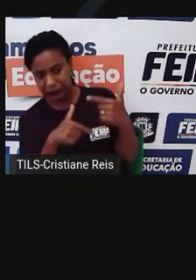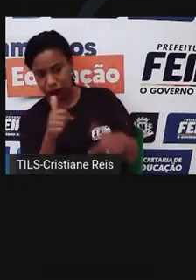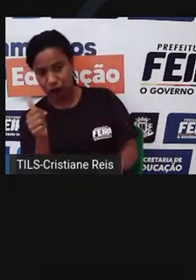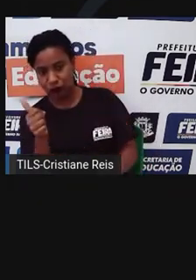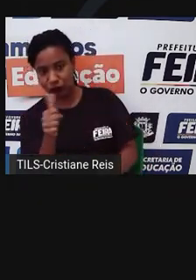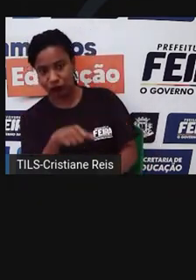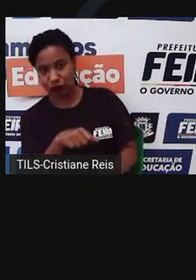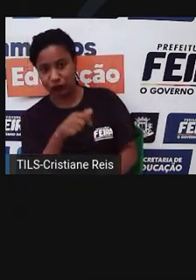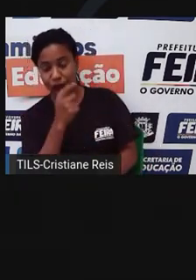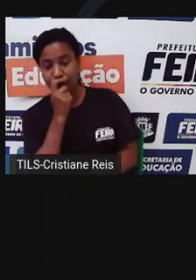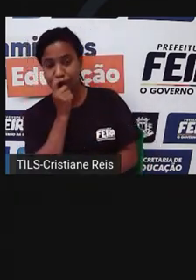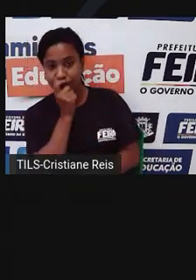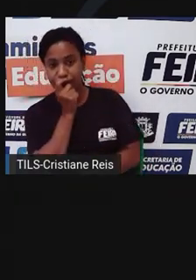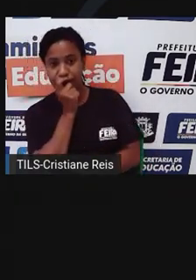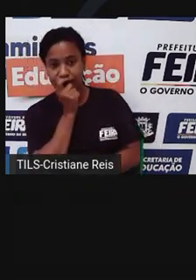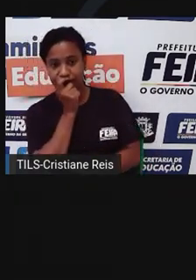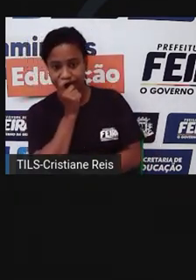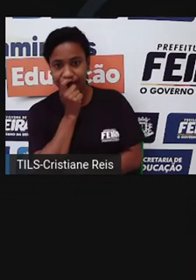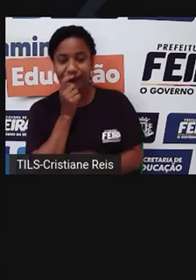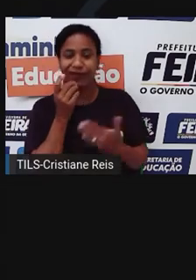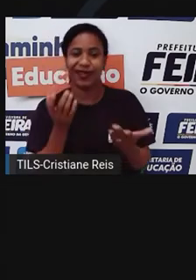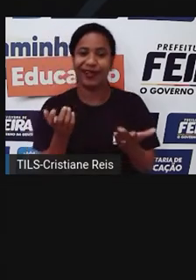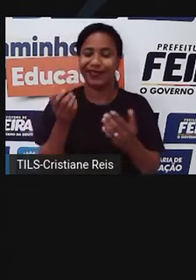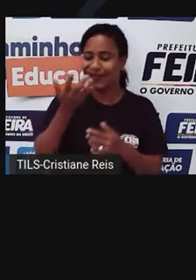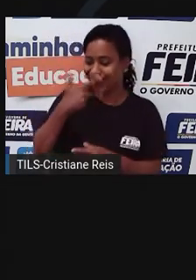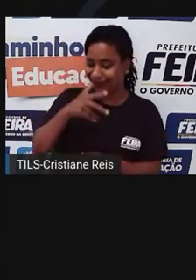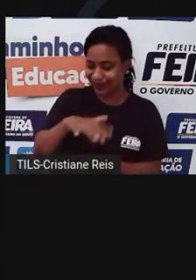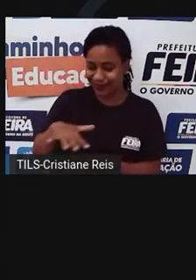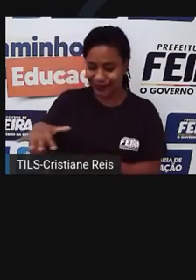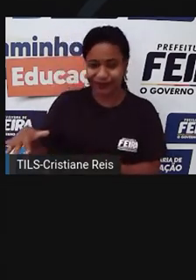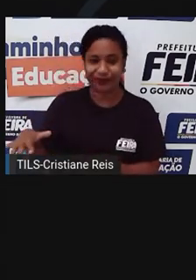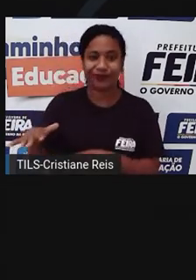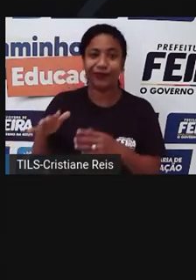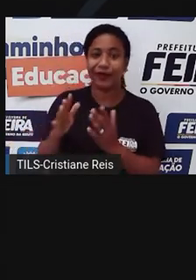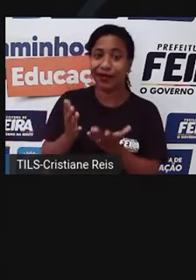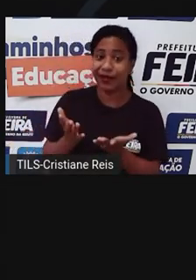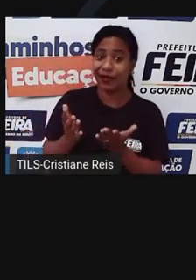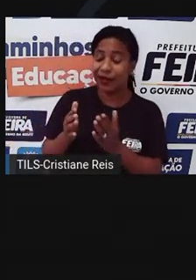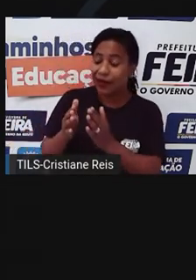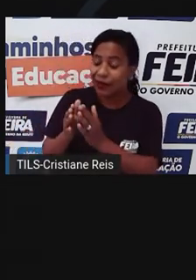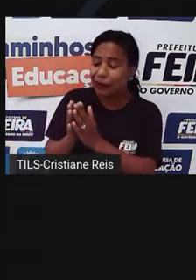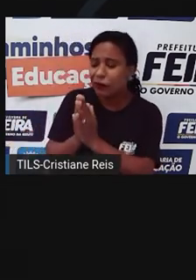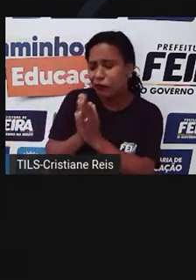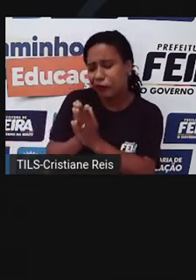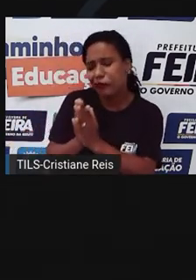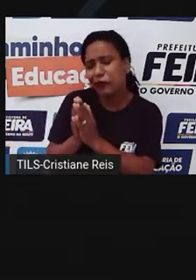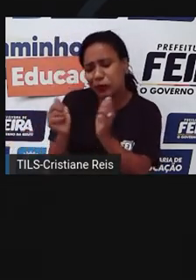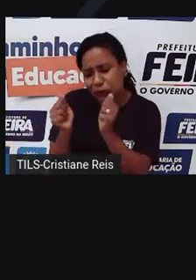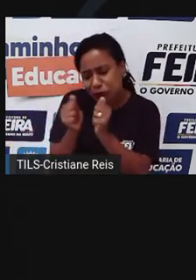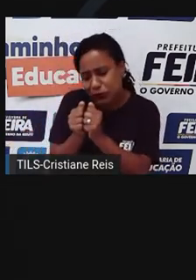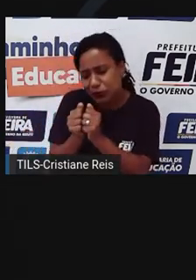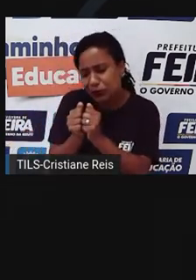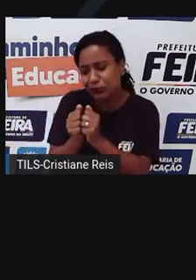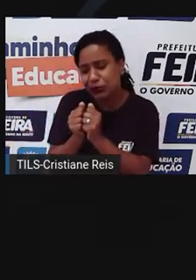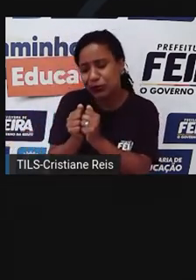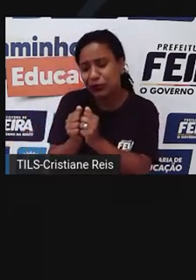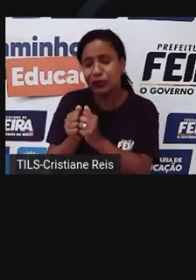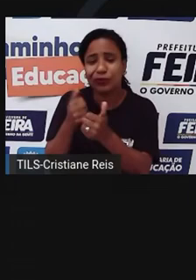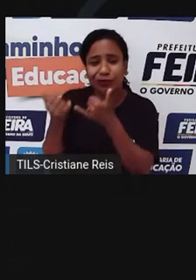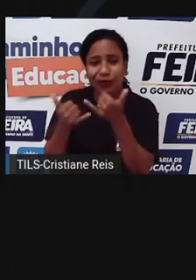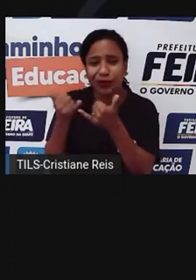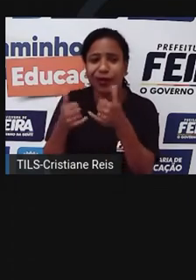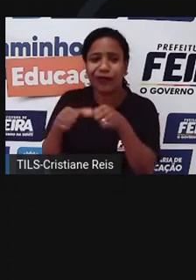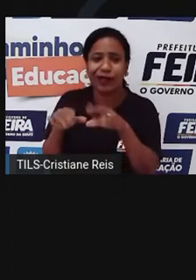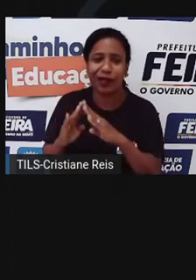Uma criança que pede para que o pai esteja mais em casa, o pai responde, o papai não chegou ainda porque ele tem que trabalhar